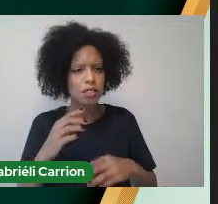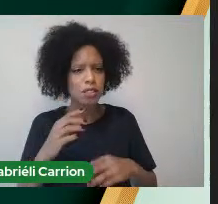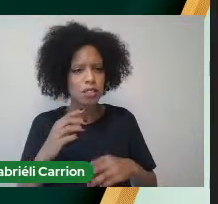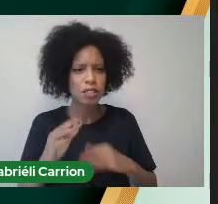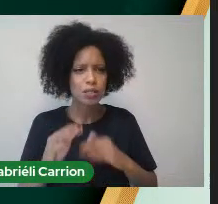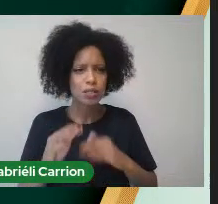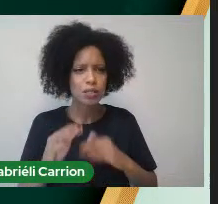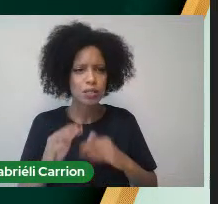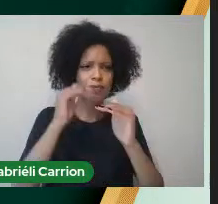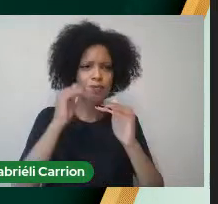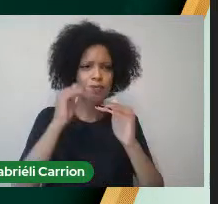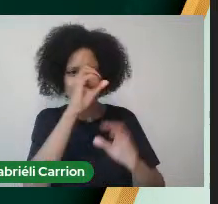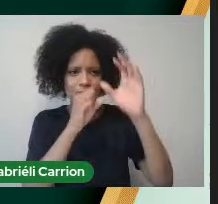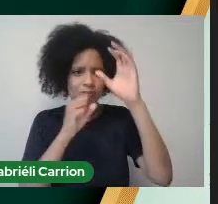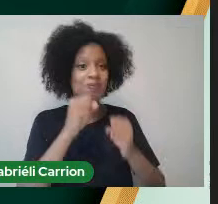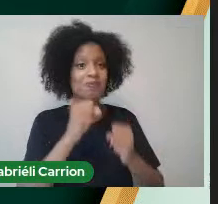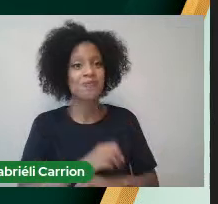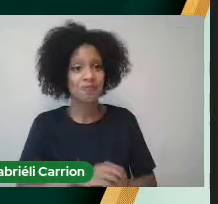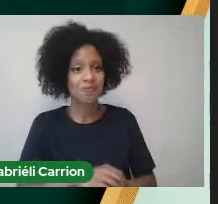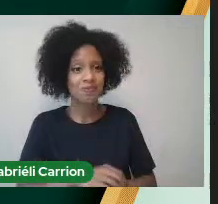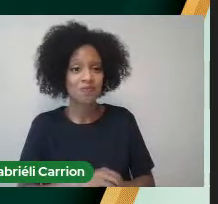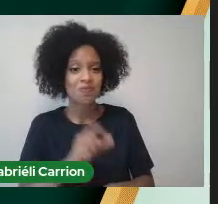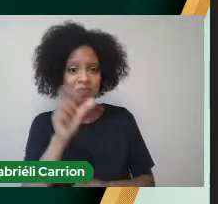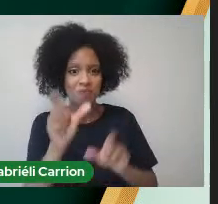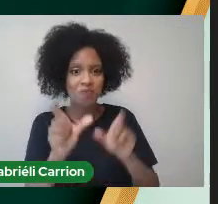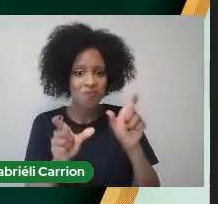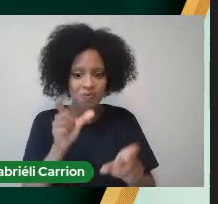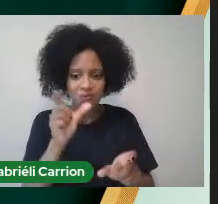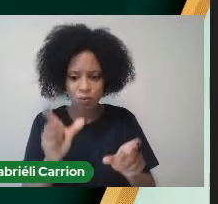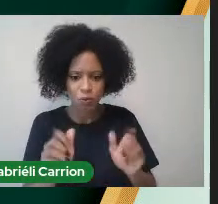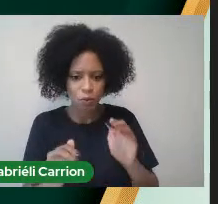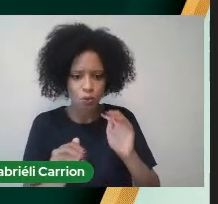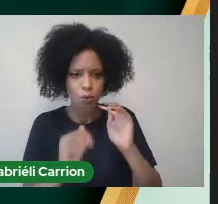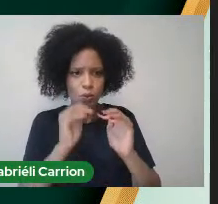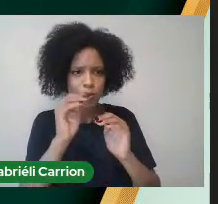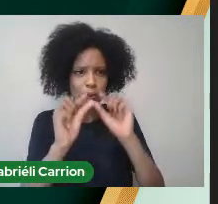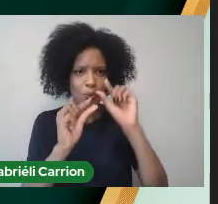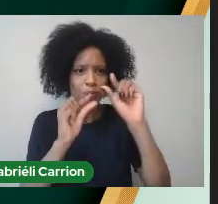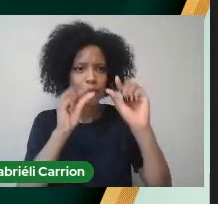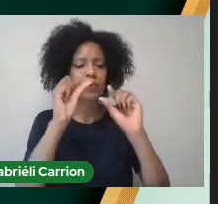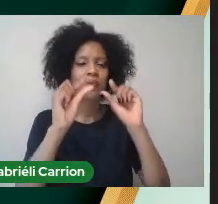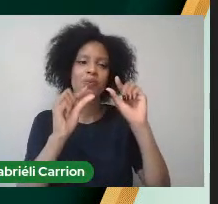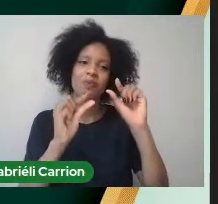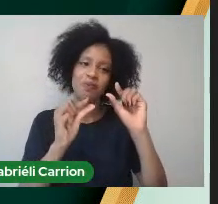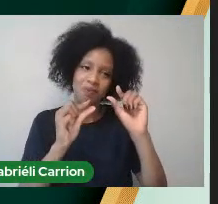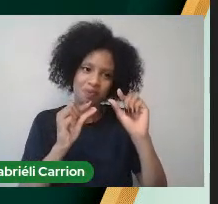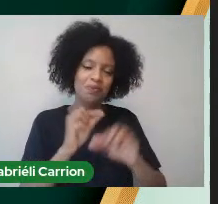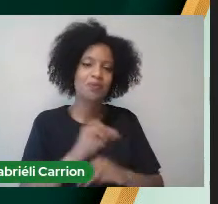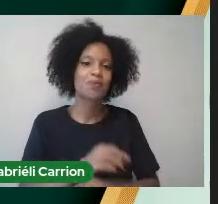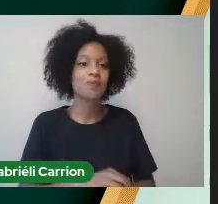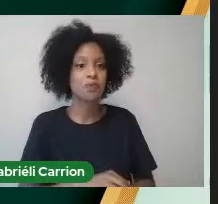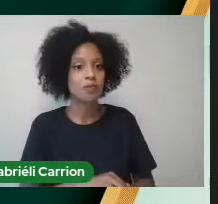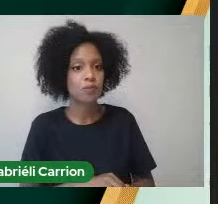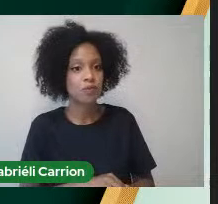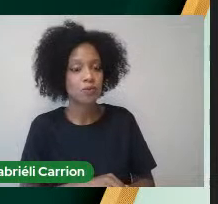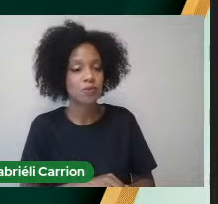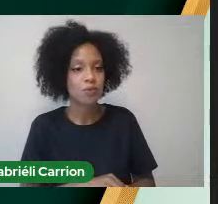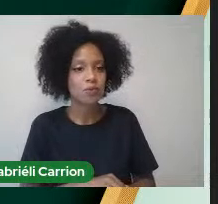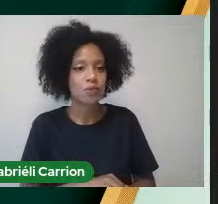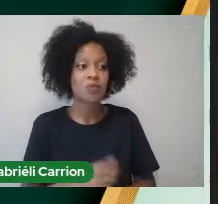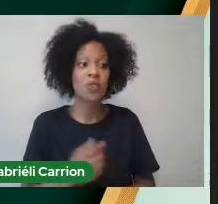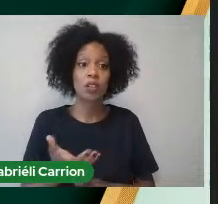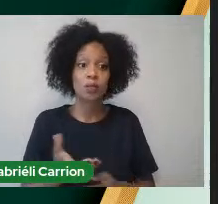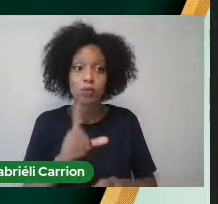sujeito Social Que se Constitui E constitui Os processos Dos quais Nós protagonizamos